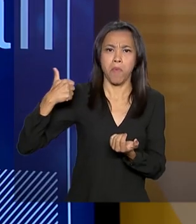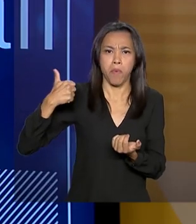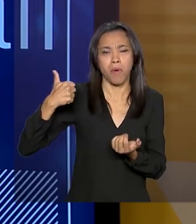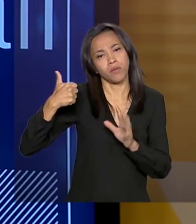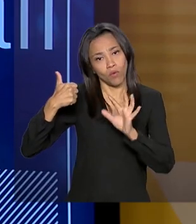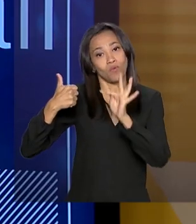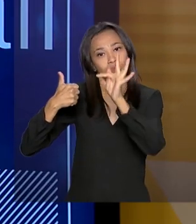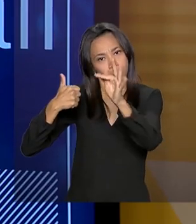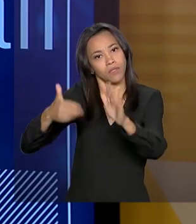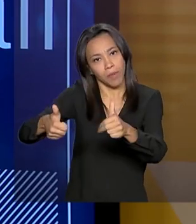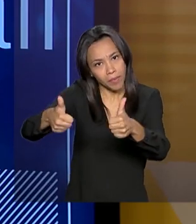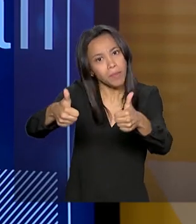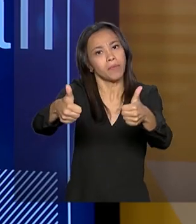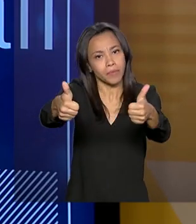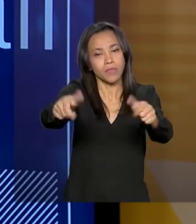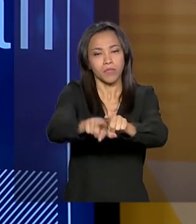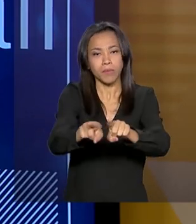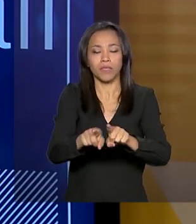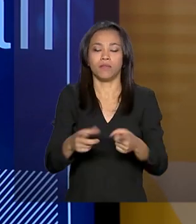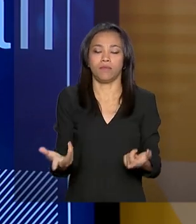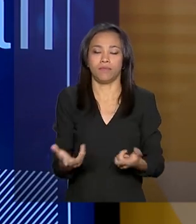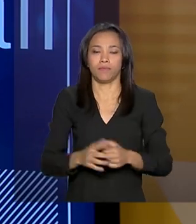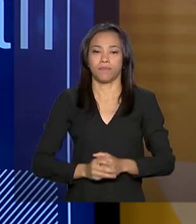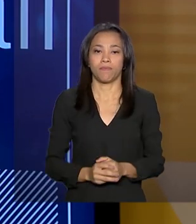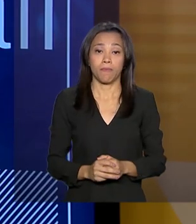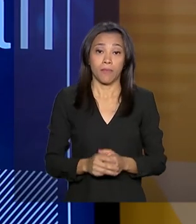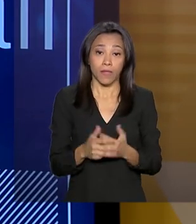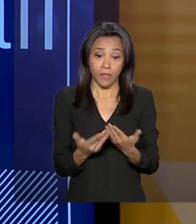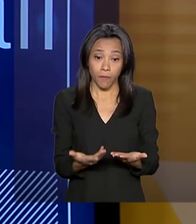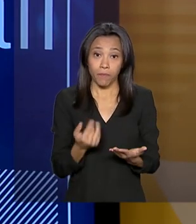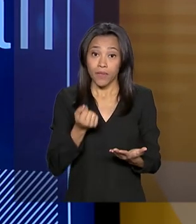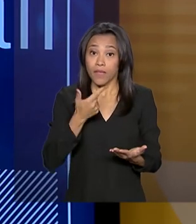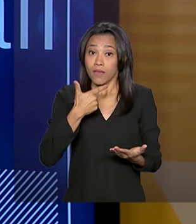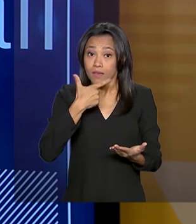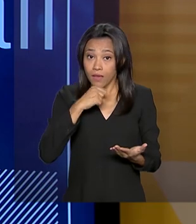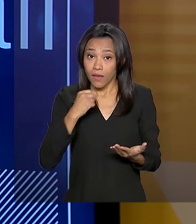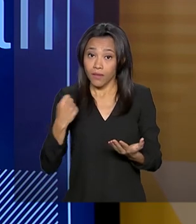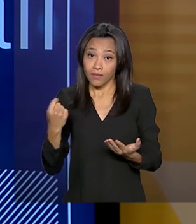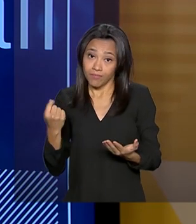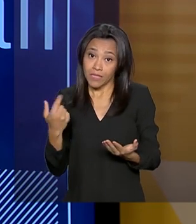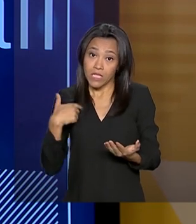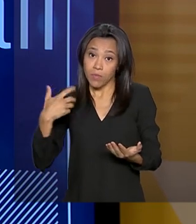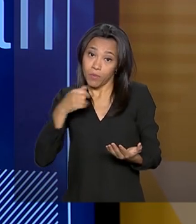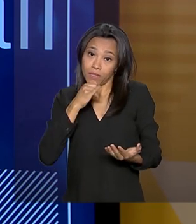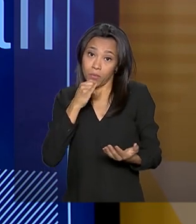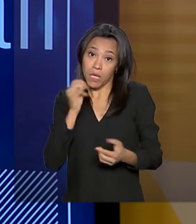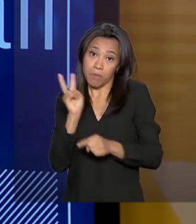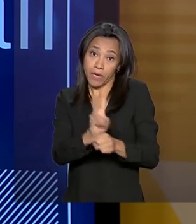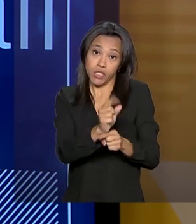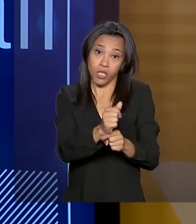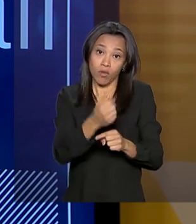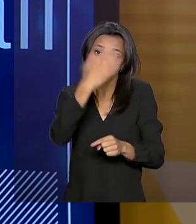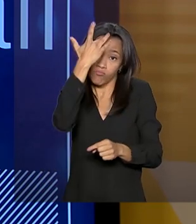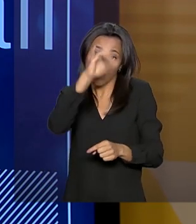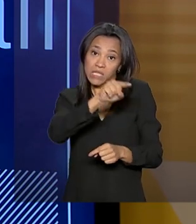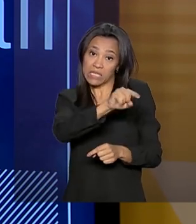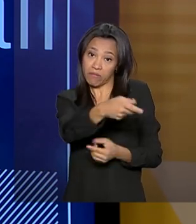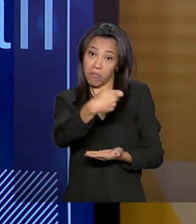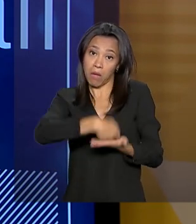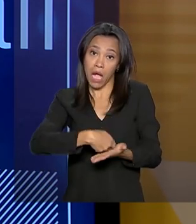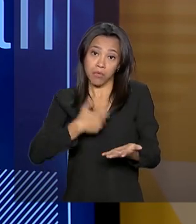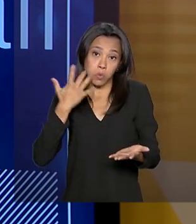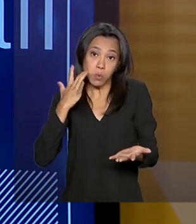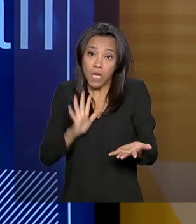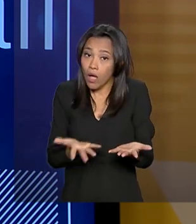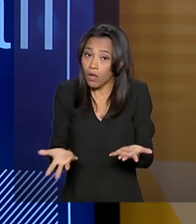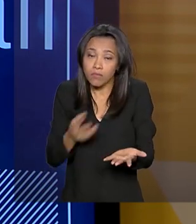falha de mercado que se chama simetria de informações. Quem está concedendo crédito não sabe se o sujeito vai pagar. Hoje, quem,